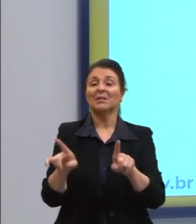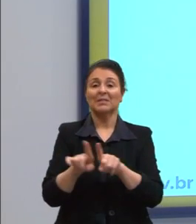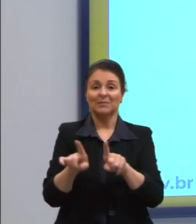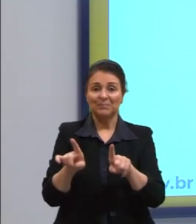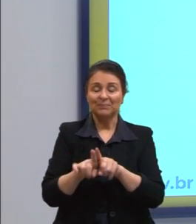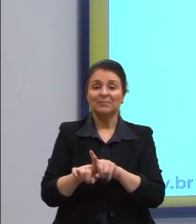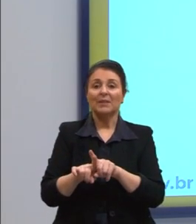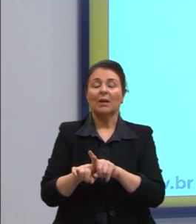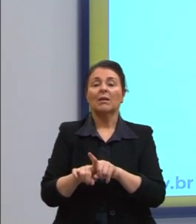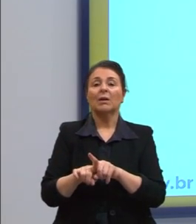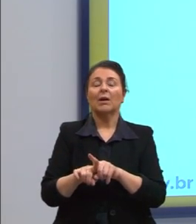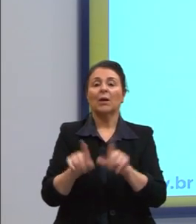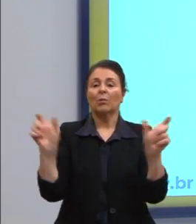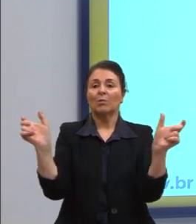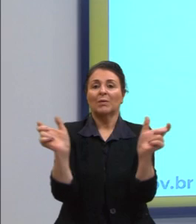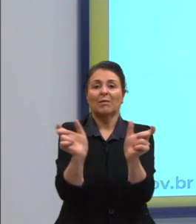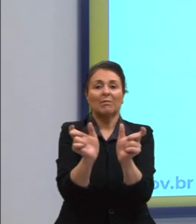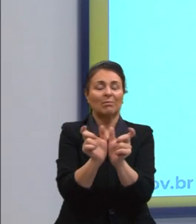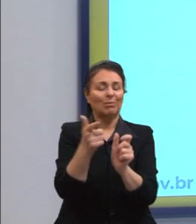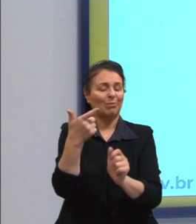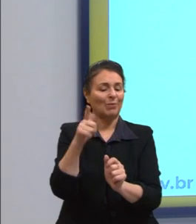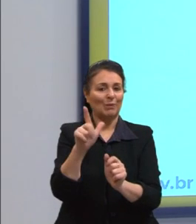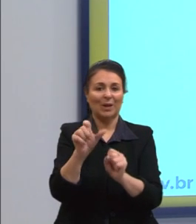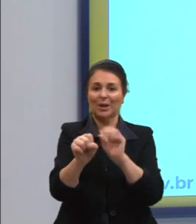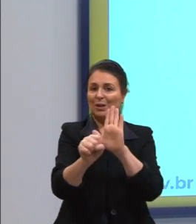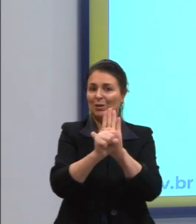uma oração sem sujeito.